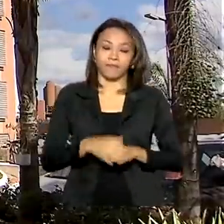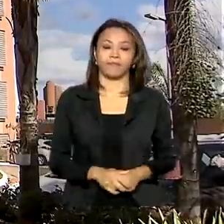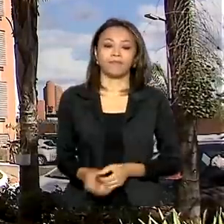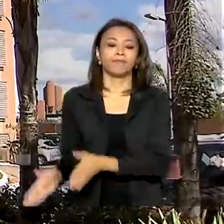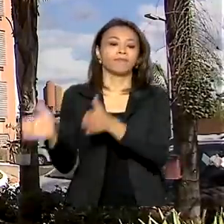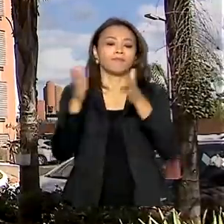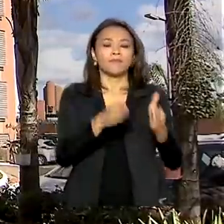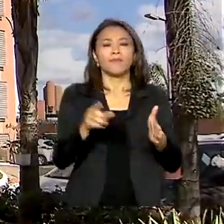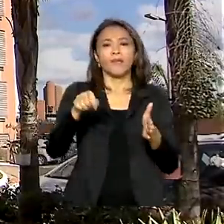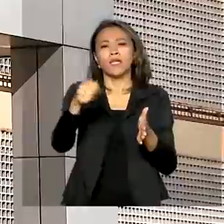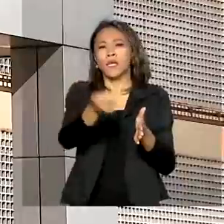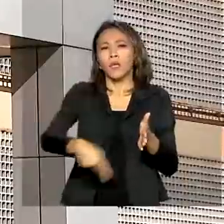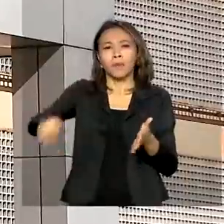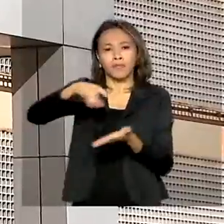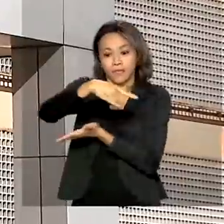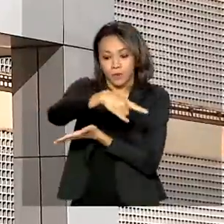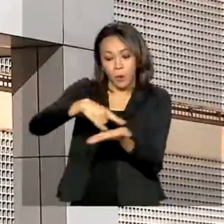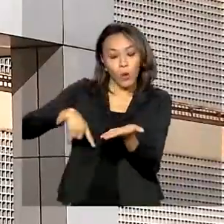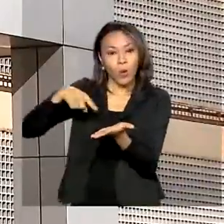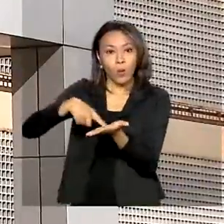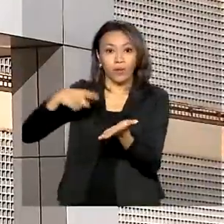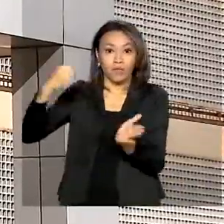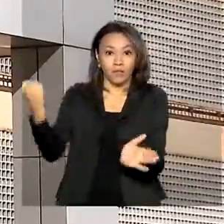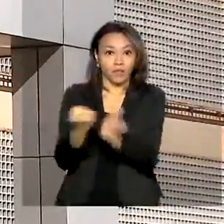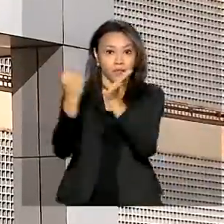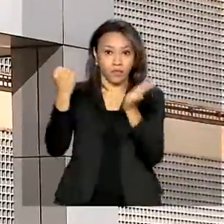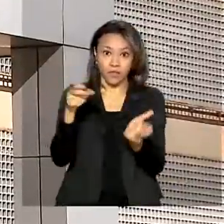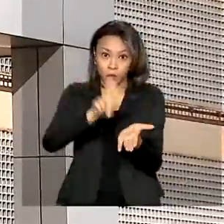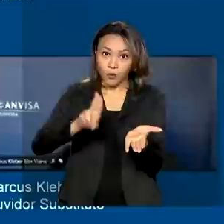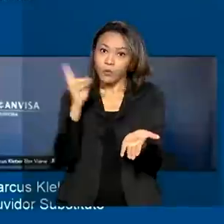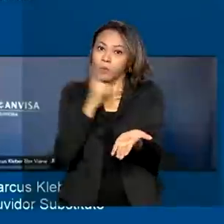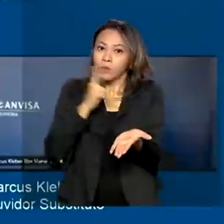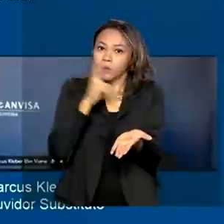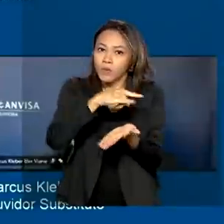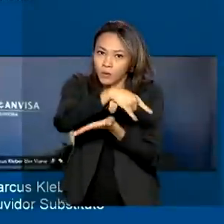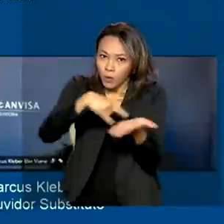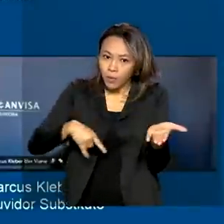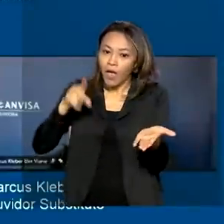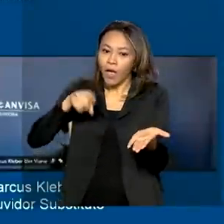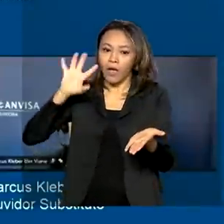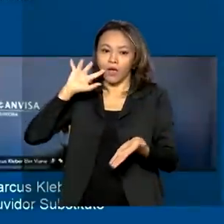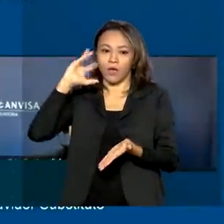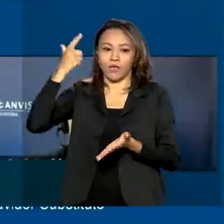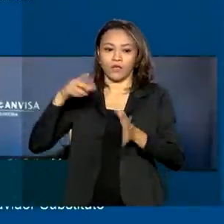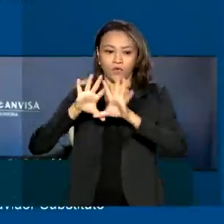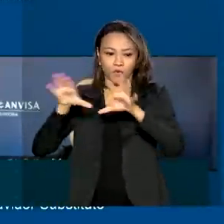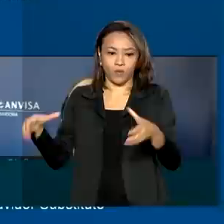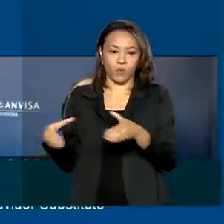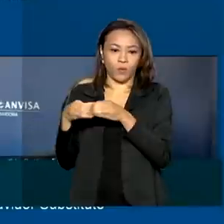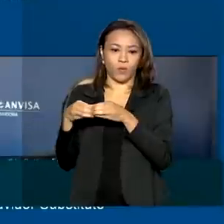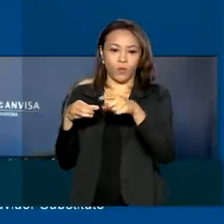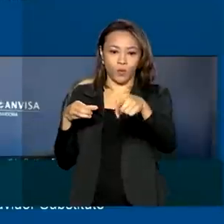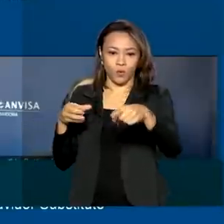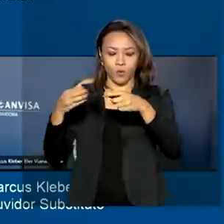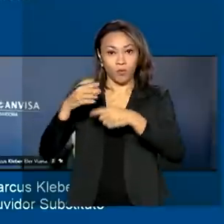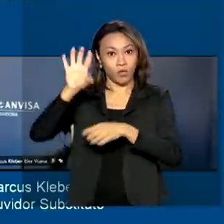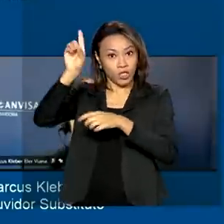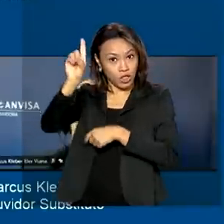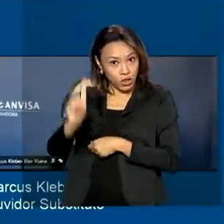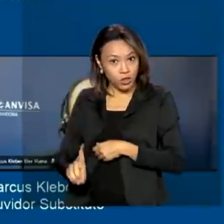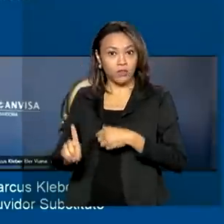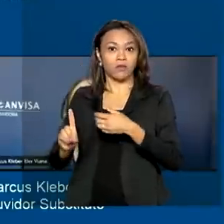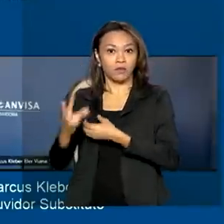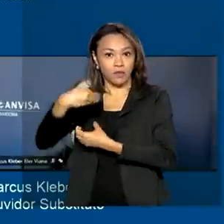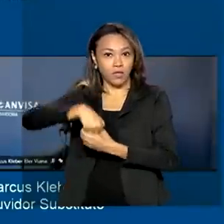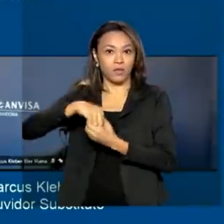dispensa do registro e da autorização de uso emergencial foi da diretoria colegiada da Anvisa, por unanimidade,